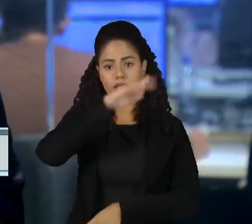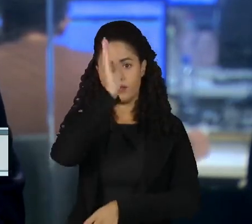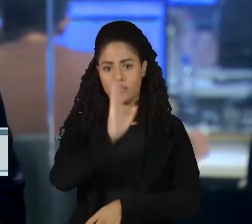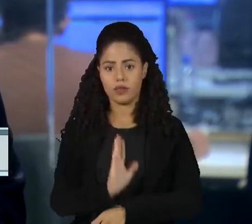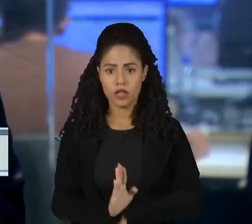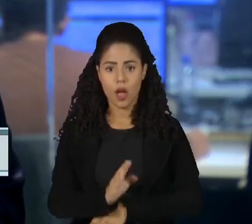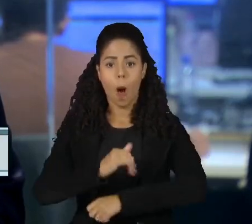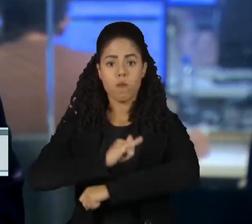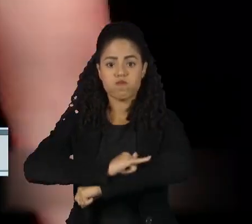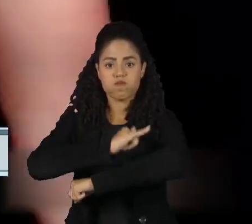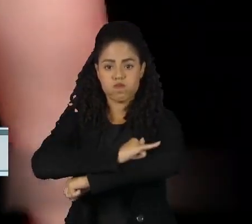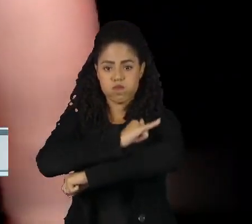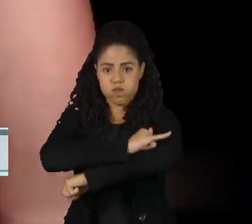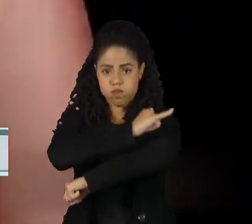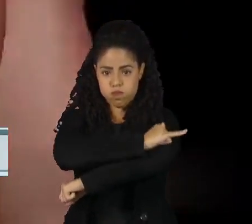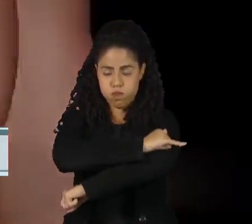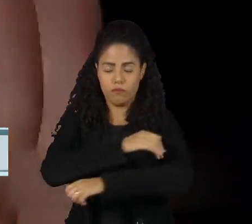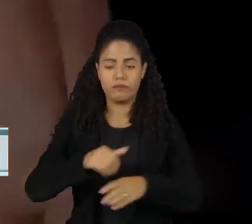a obesidade.